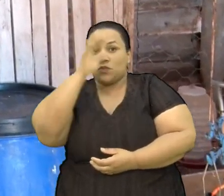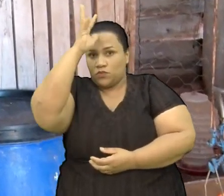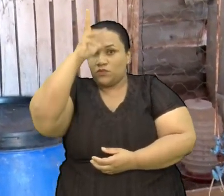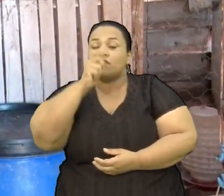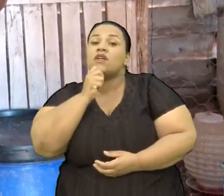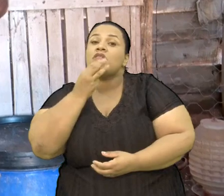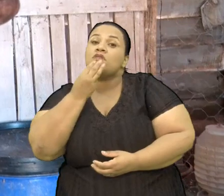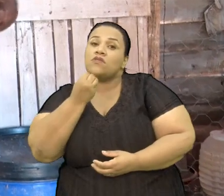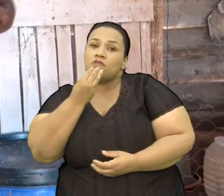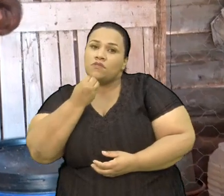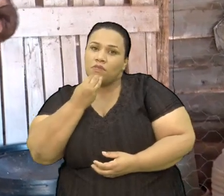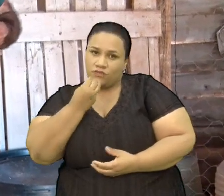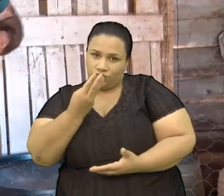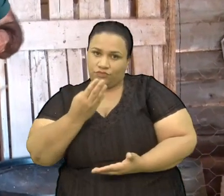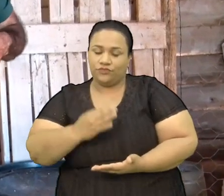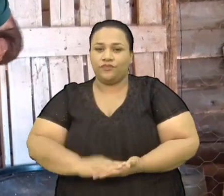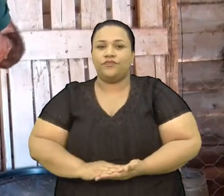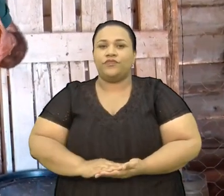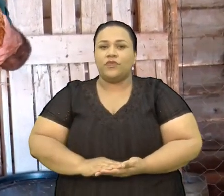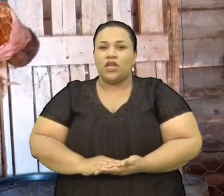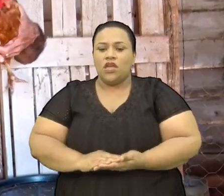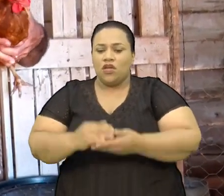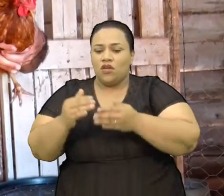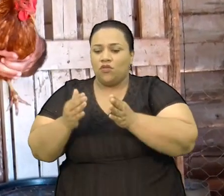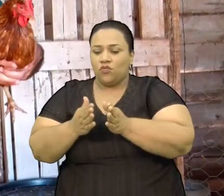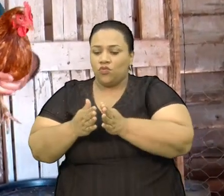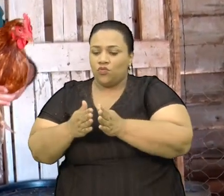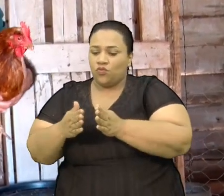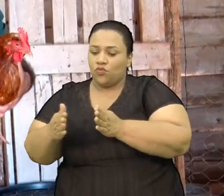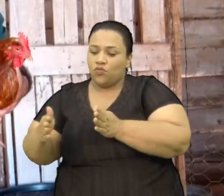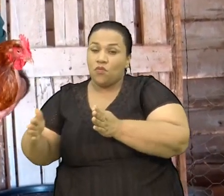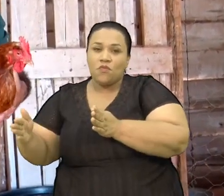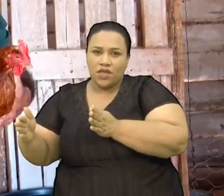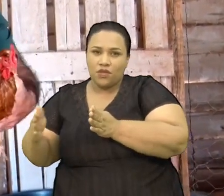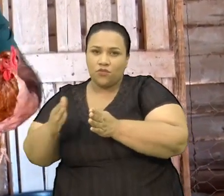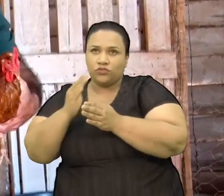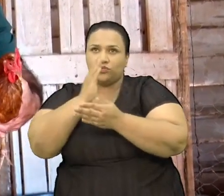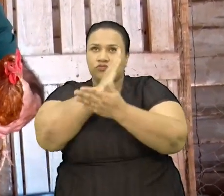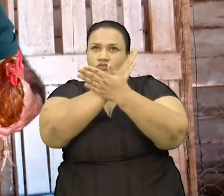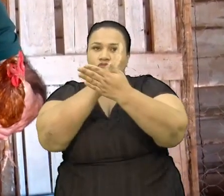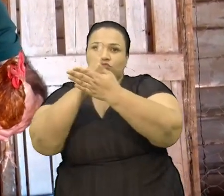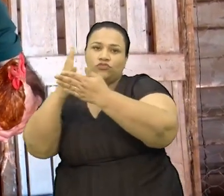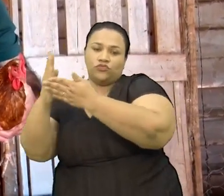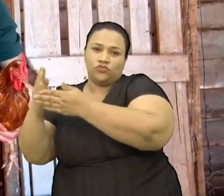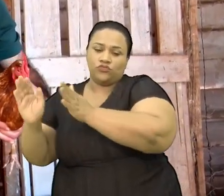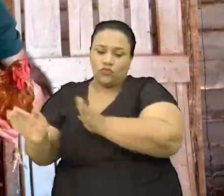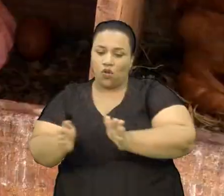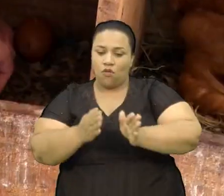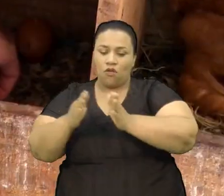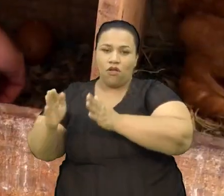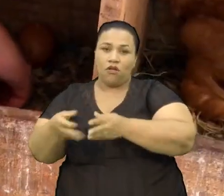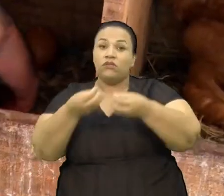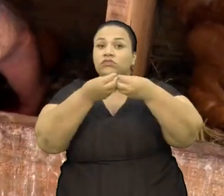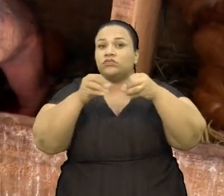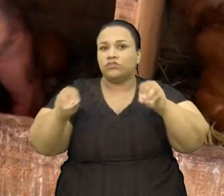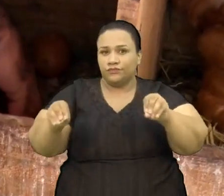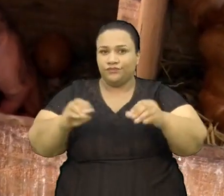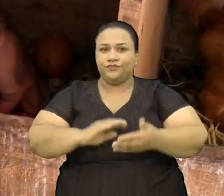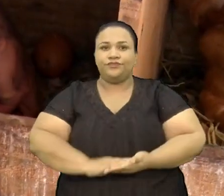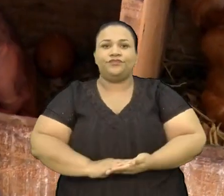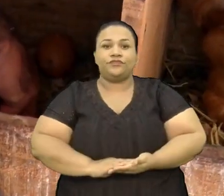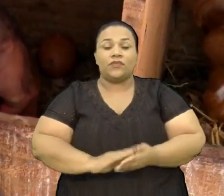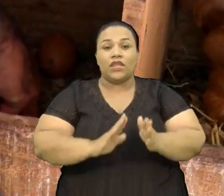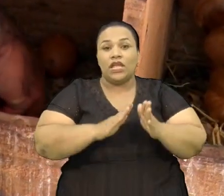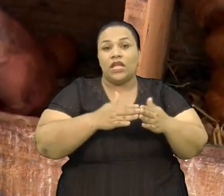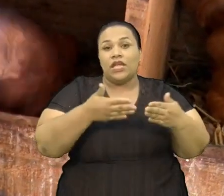há um aumento De durabilidade Desse tempo Na prateleira De vida útil Desses ovos Bom Esse espaço